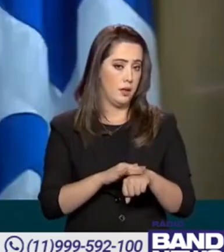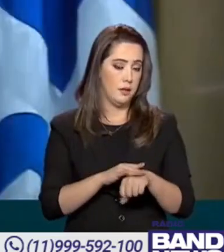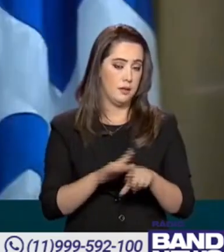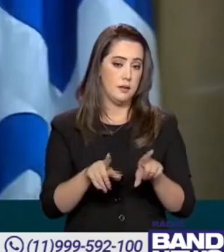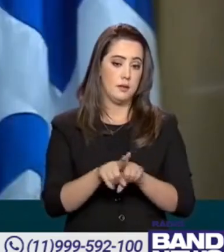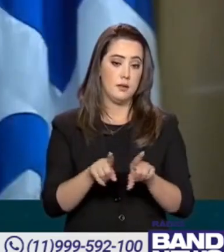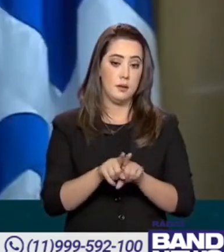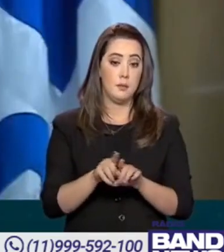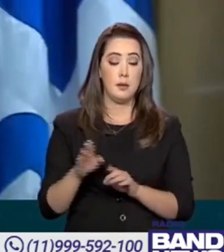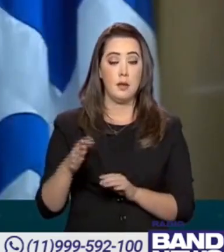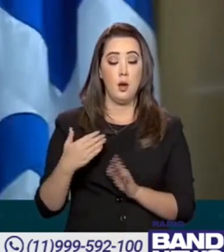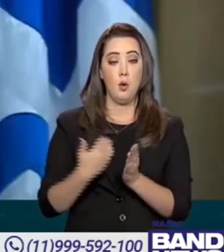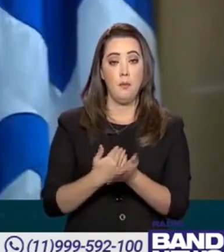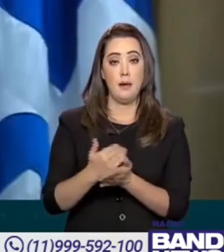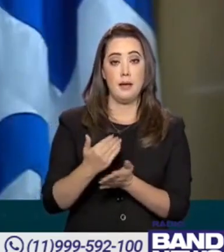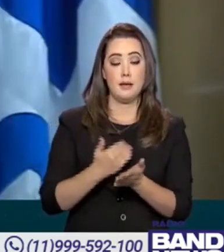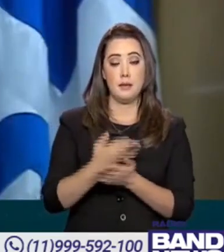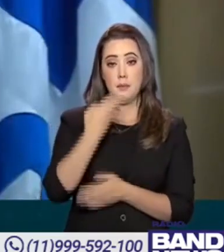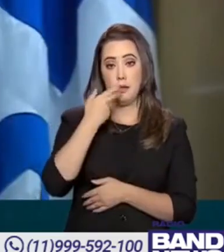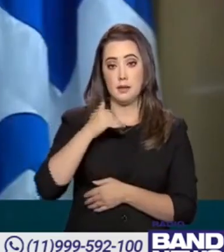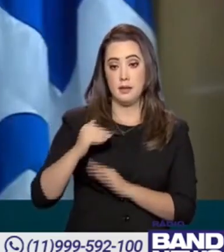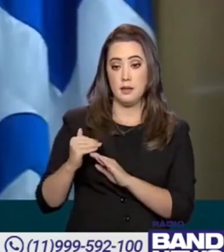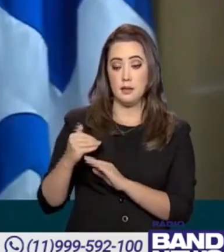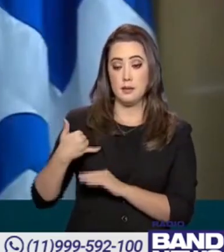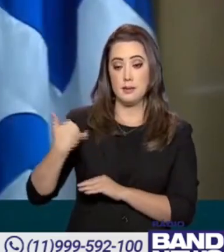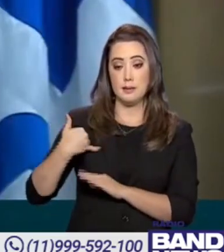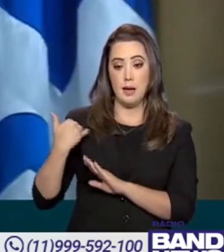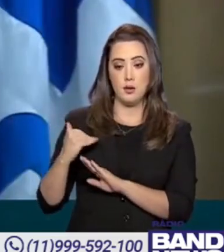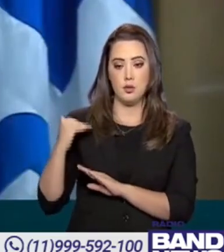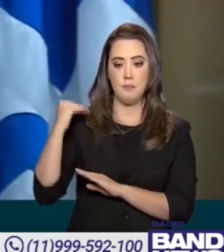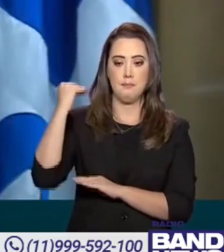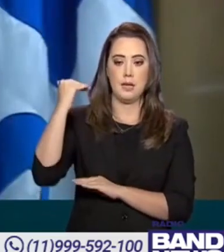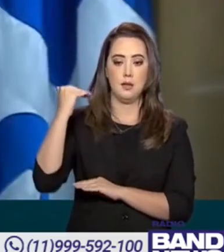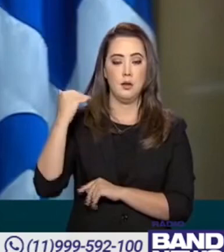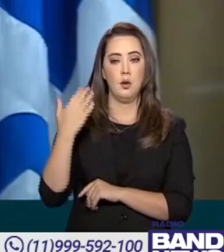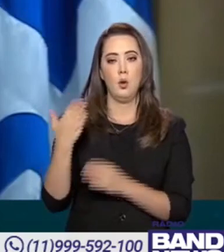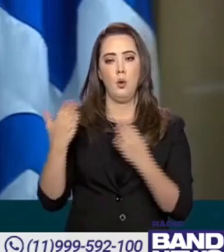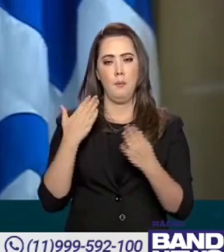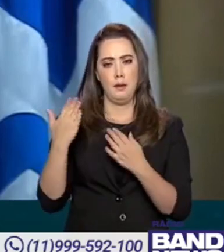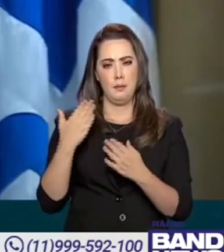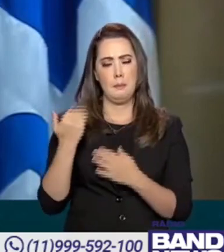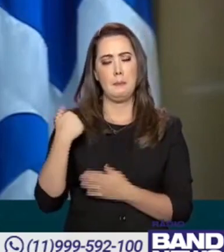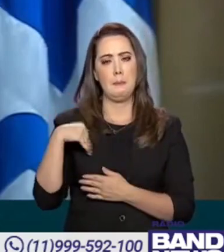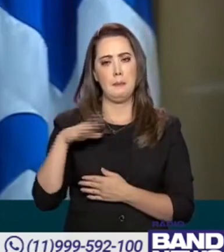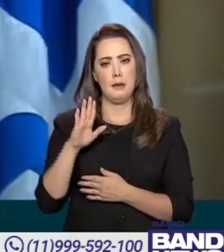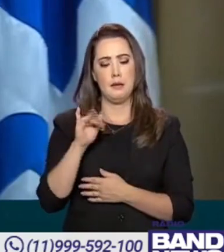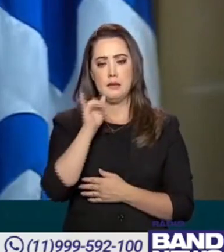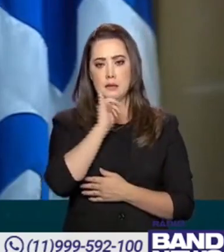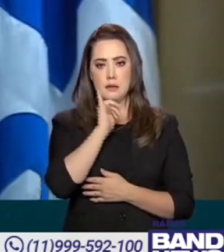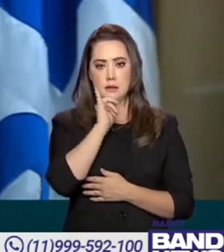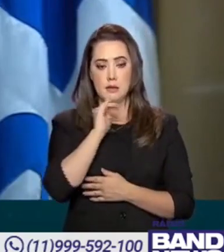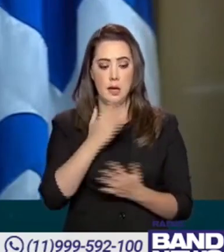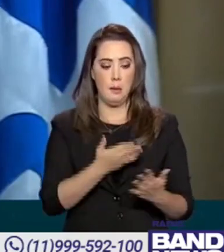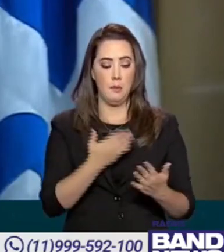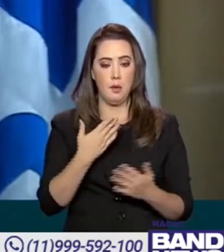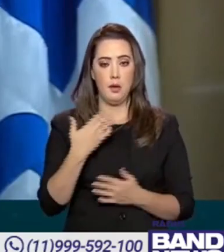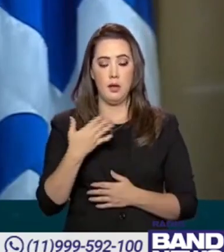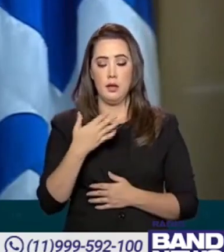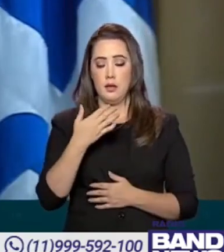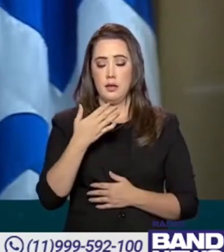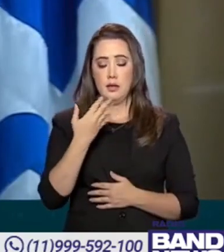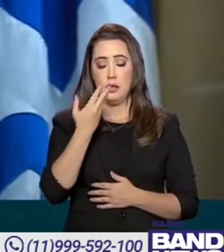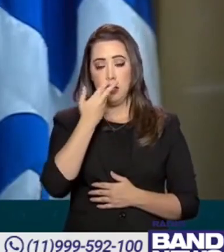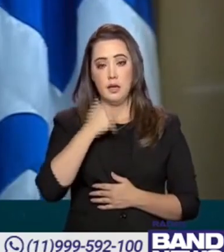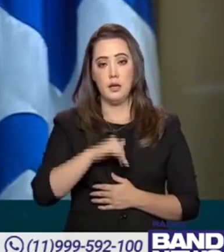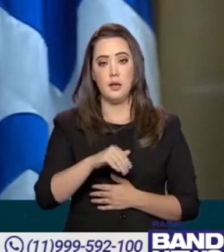pelas crianças mais velhas, não só aqui, porque elas, comparativamente com as crianças um pouco mais jovens, elas apresentam